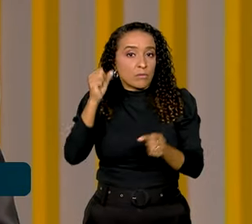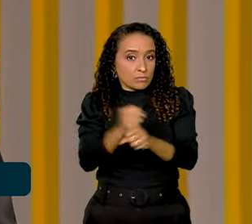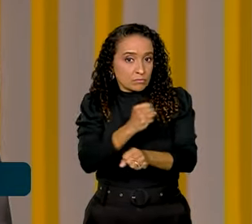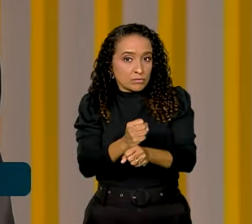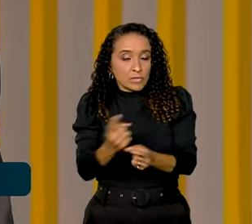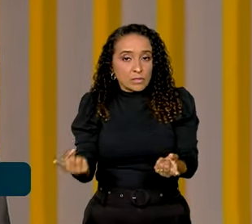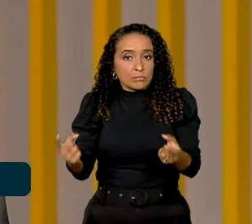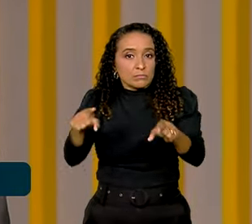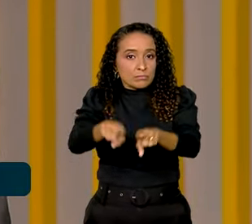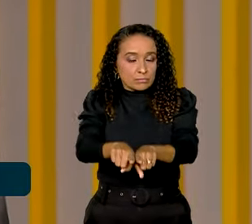parceria público-privada.